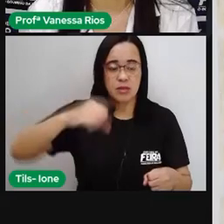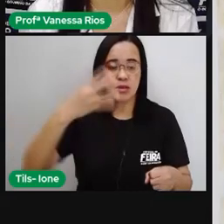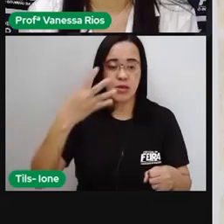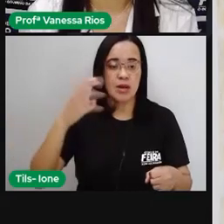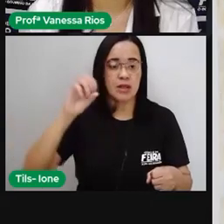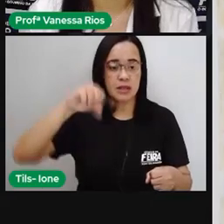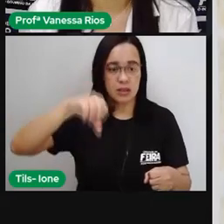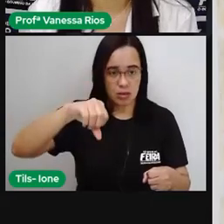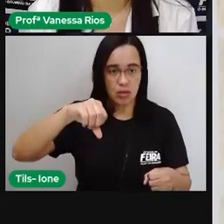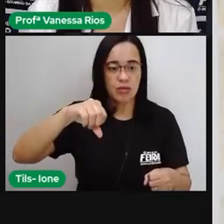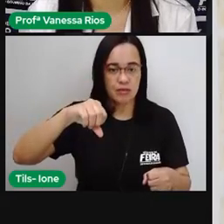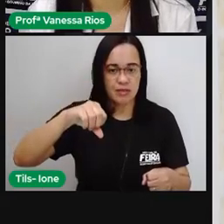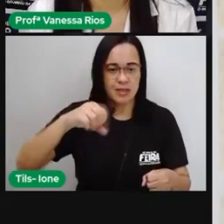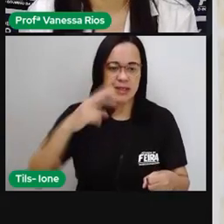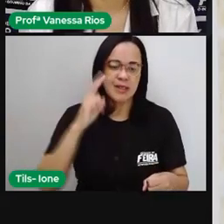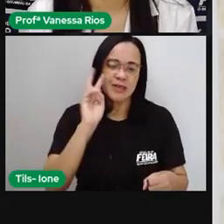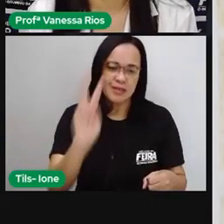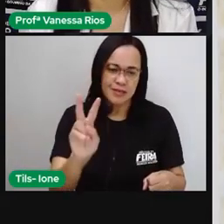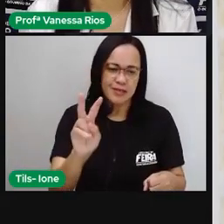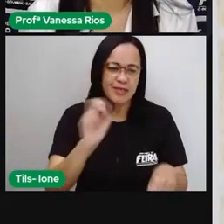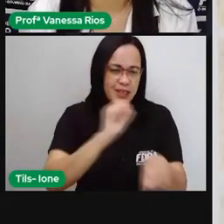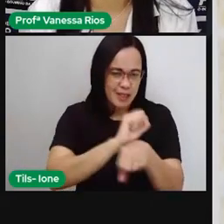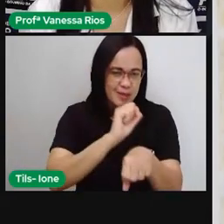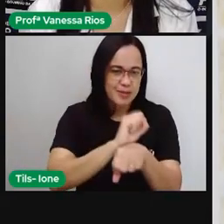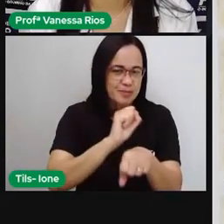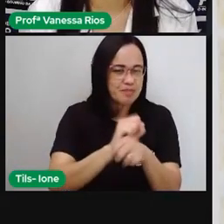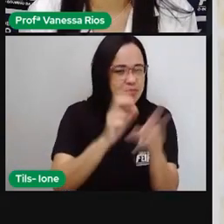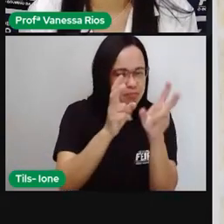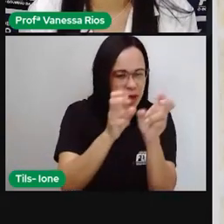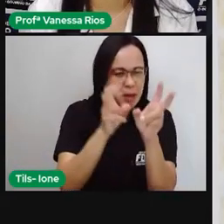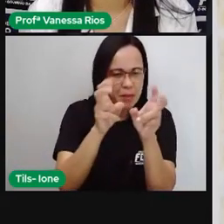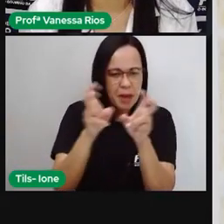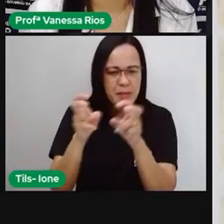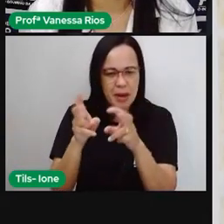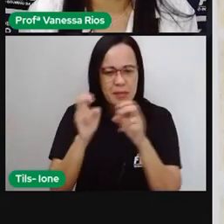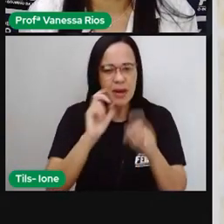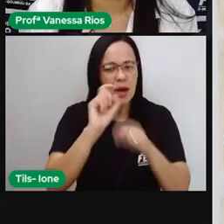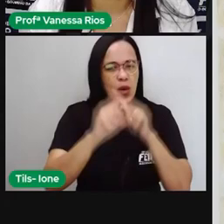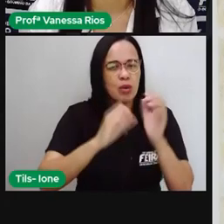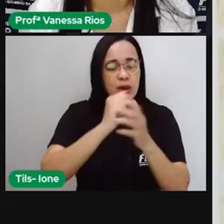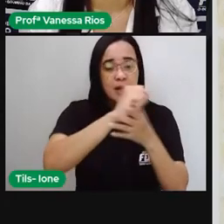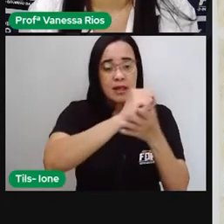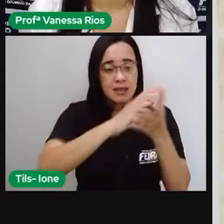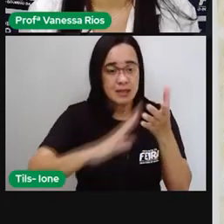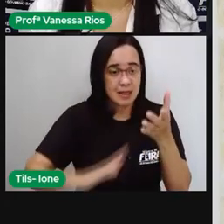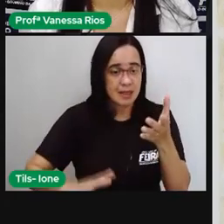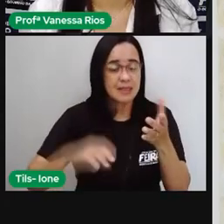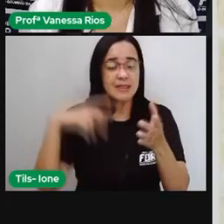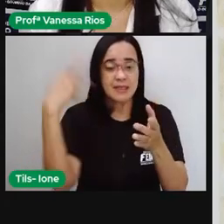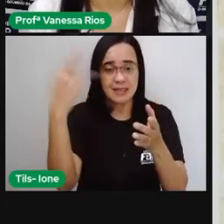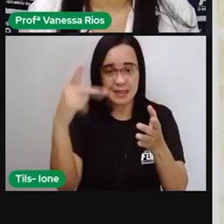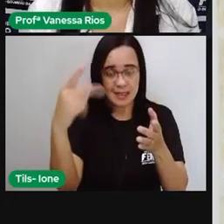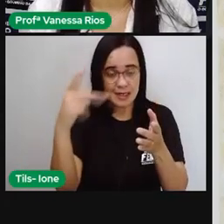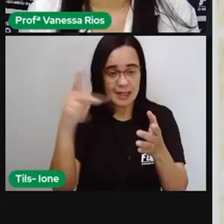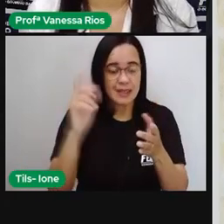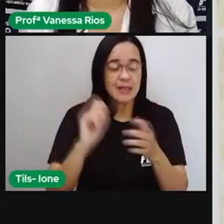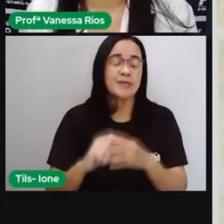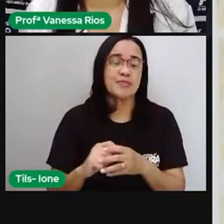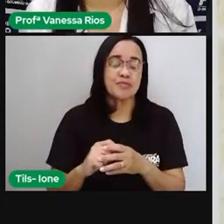A Pró vai deixar um tempinho aí a imagem na tela, para que vocês possam observar as características dessa arte,